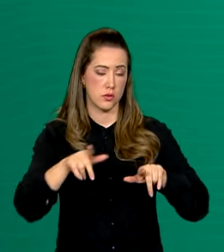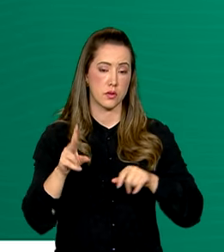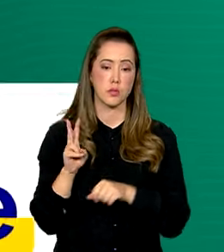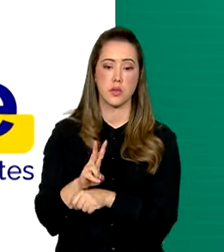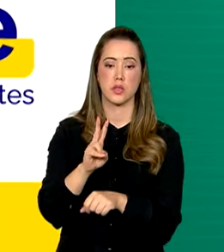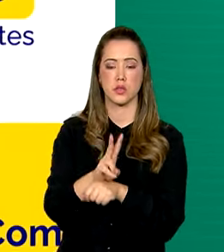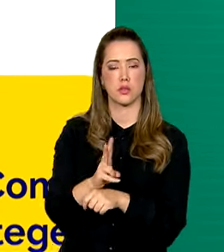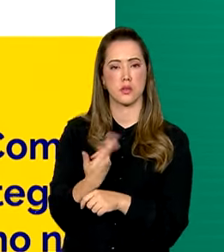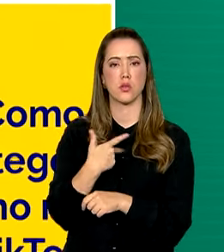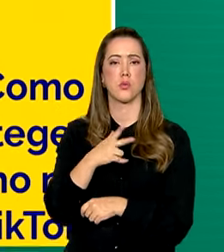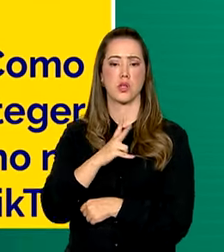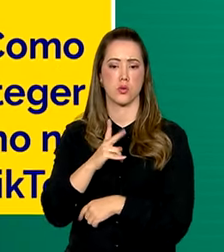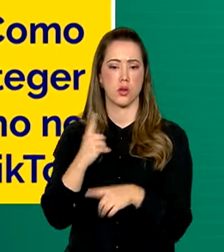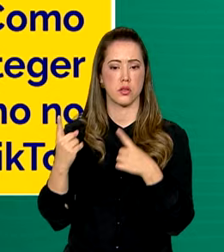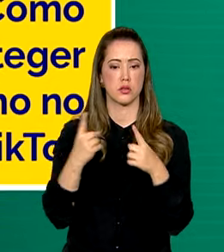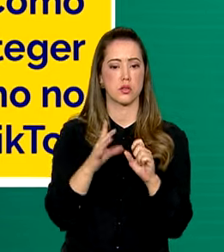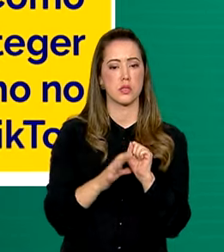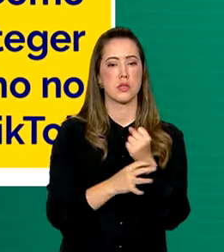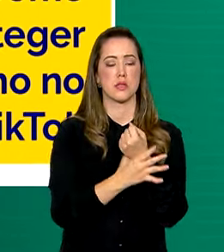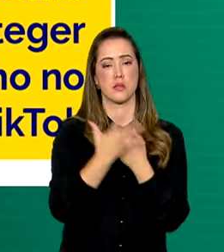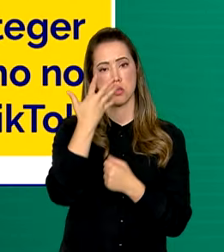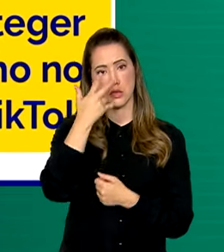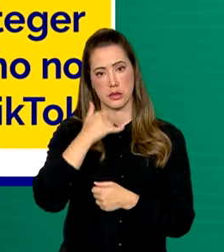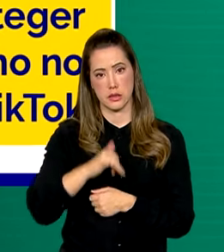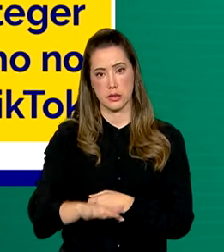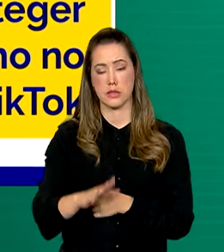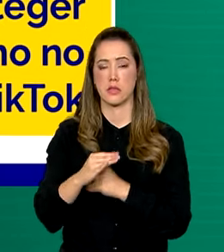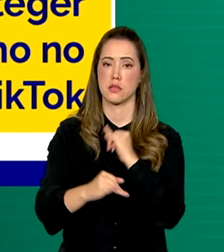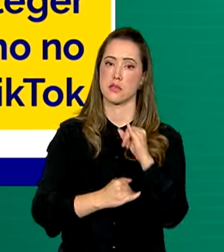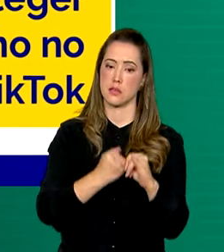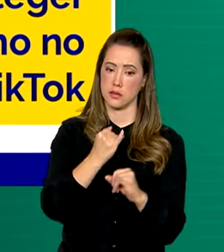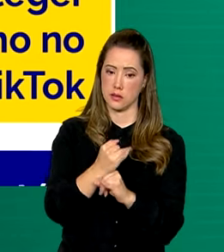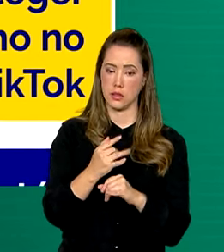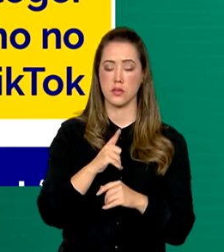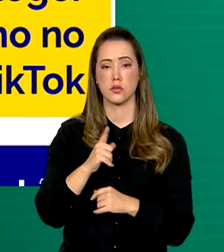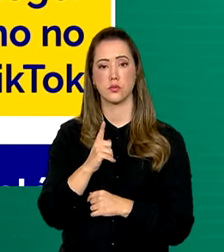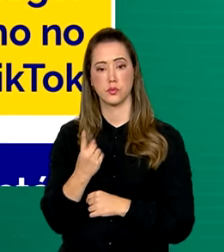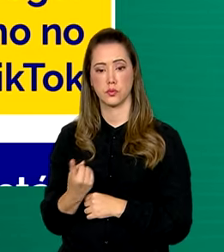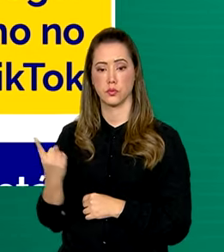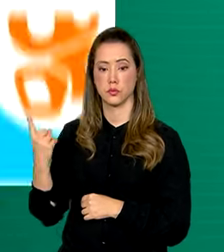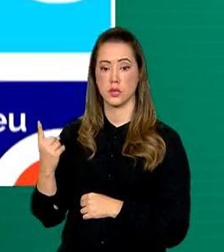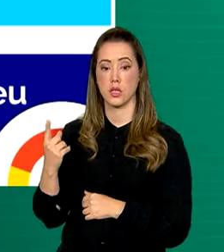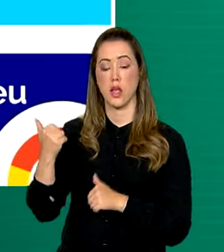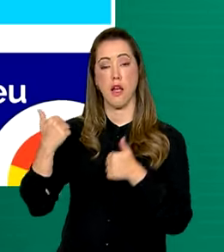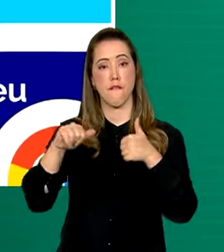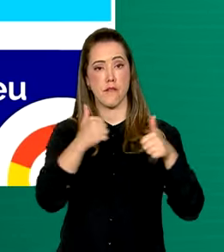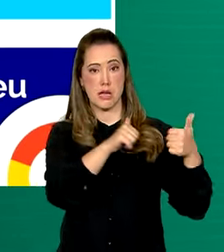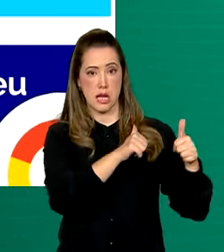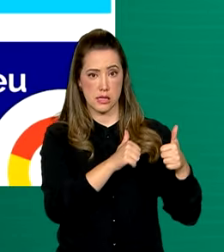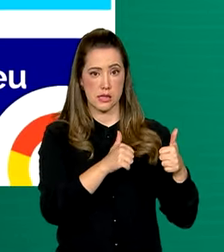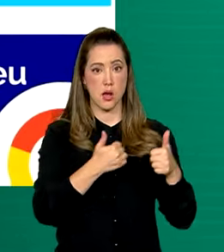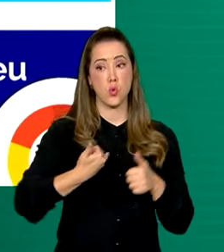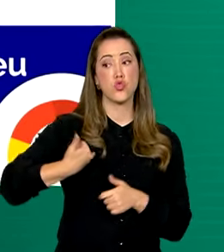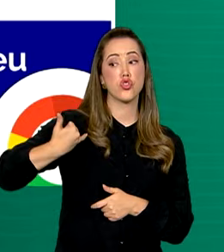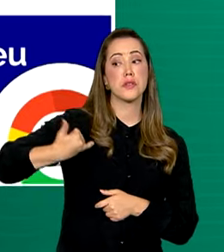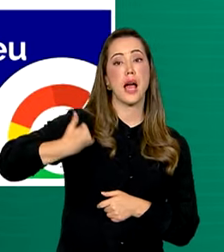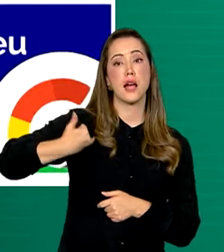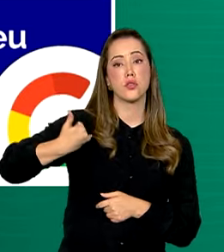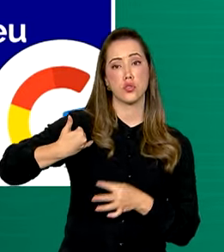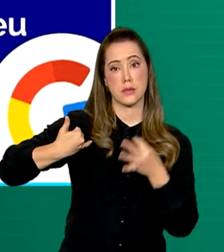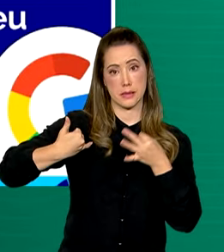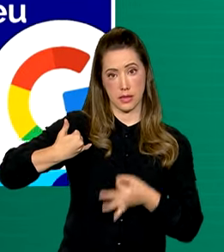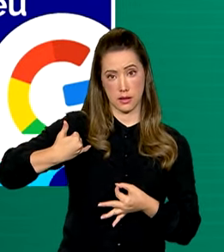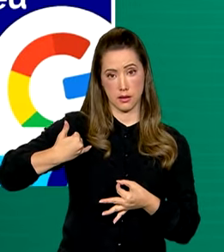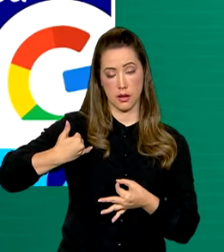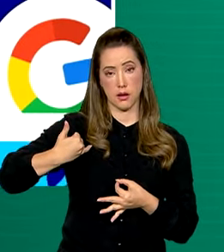proteção da privacidade e segurança dos menores de idade na internet, está a indicação de faixas etárias adequadas,